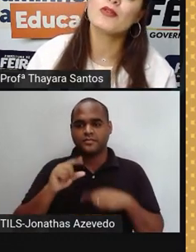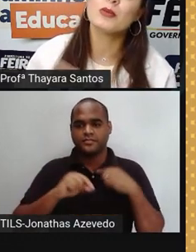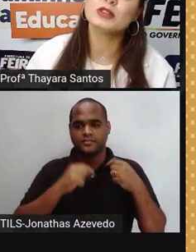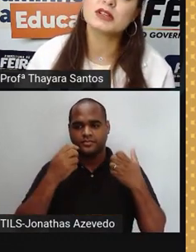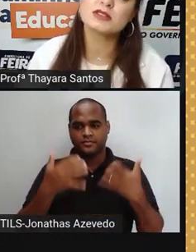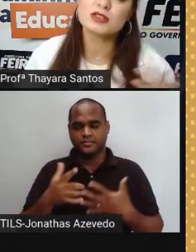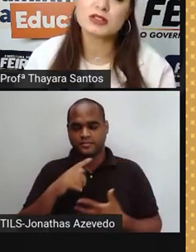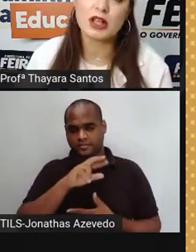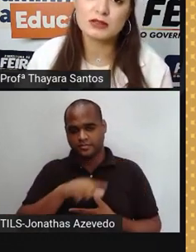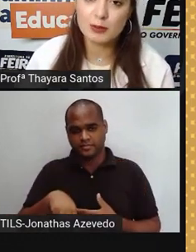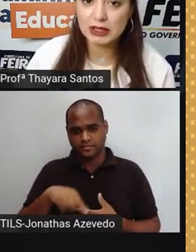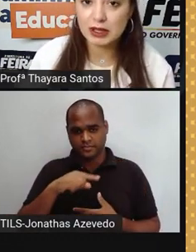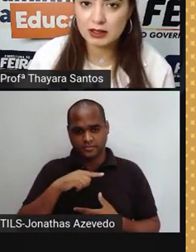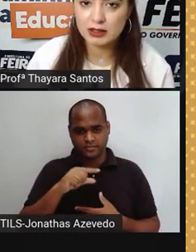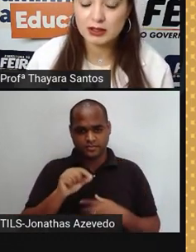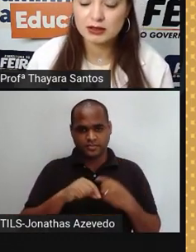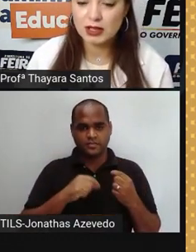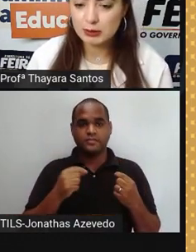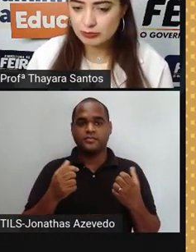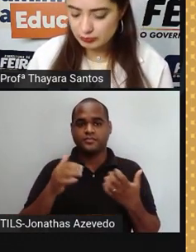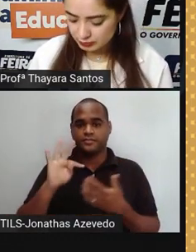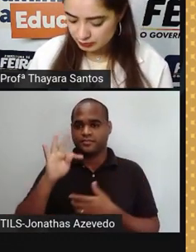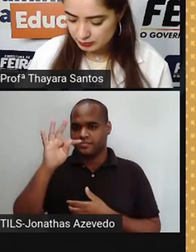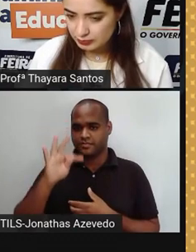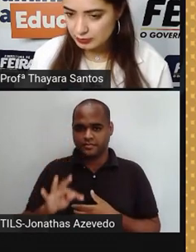promove a mudança de estado da matéria.